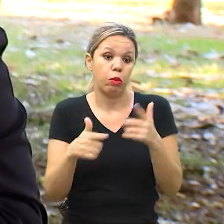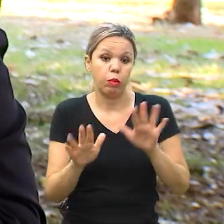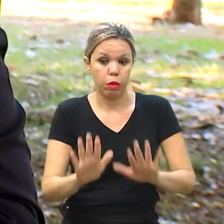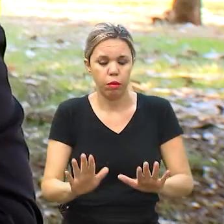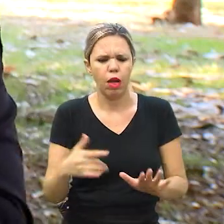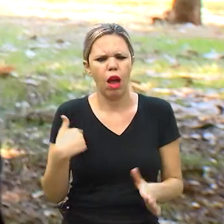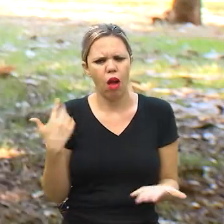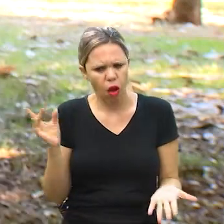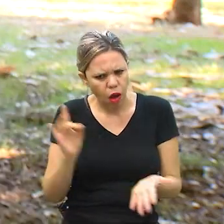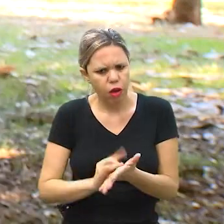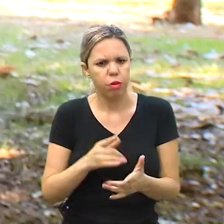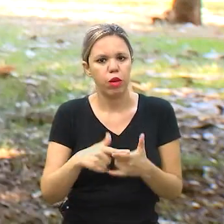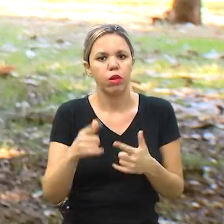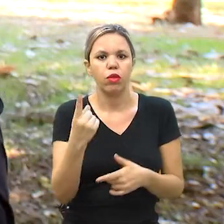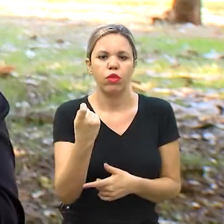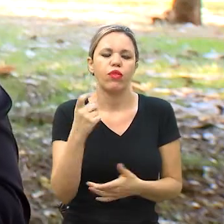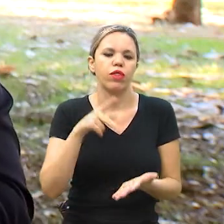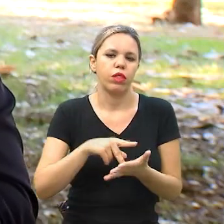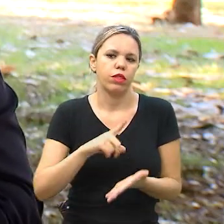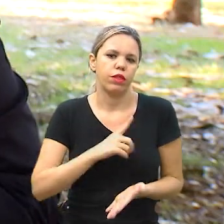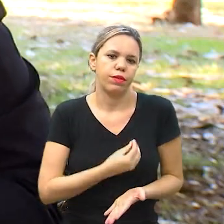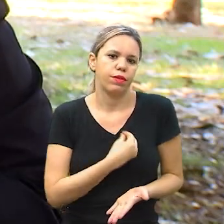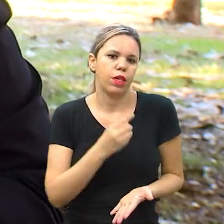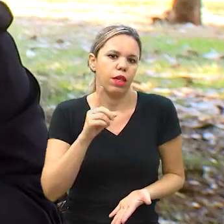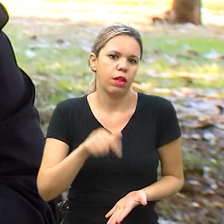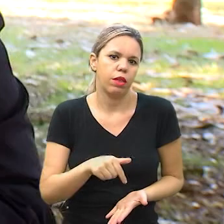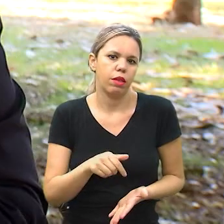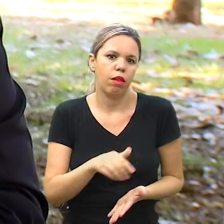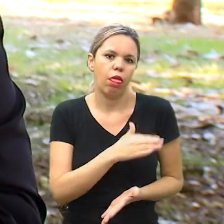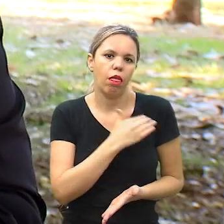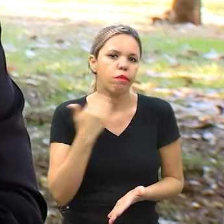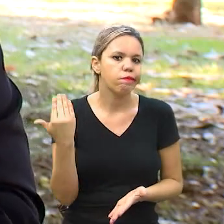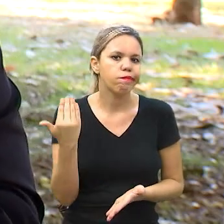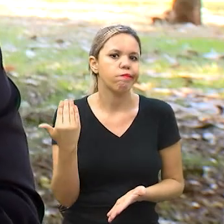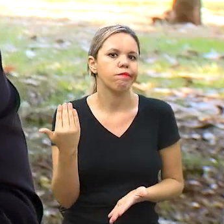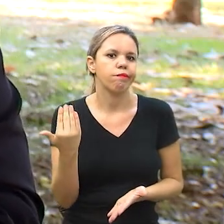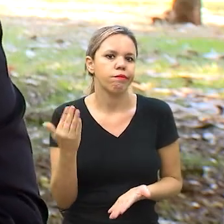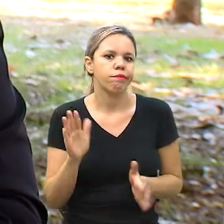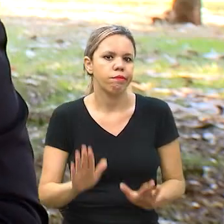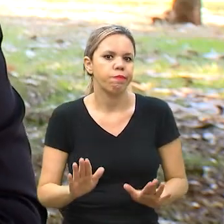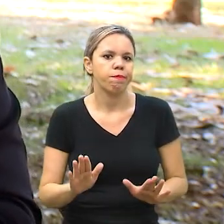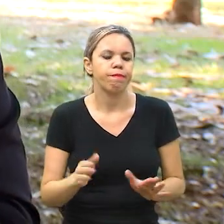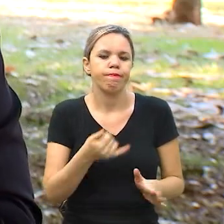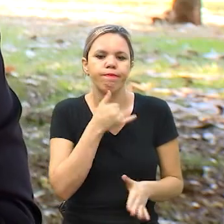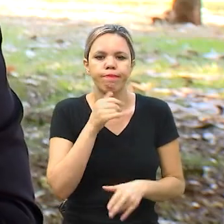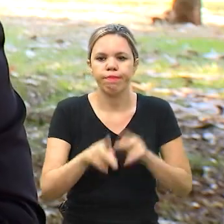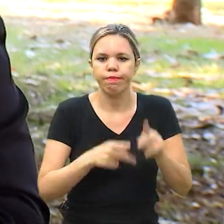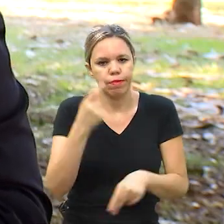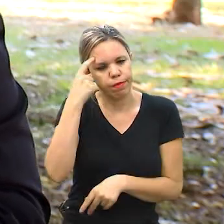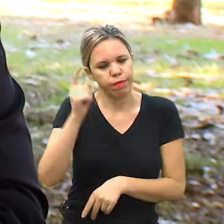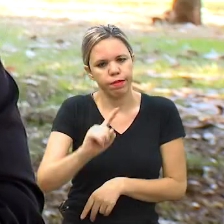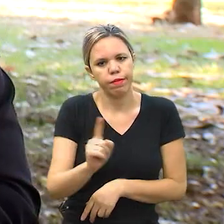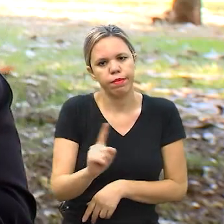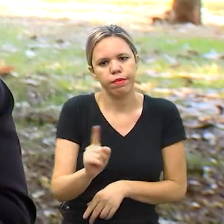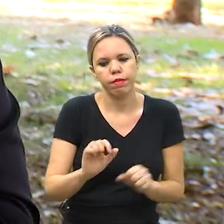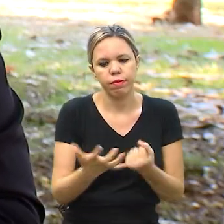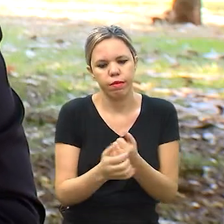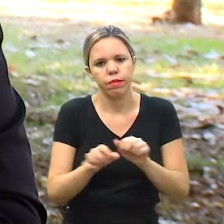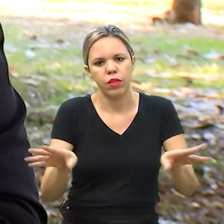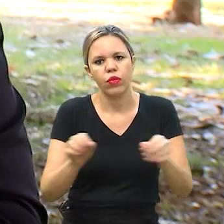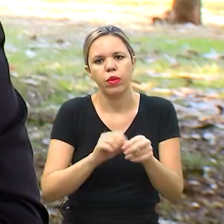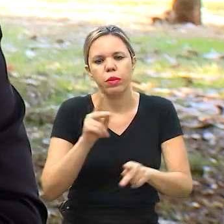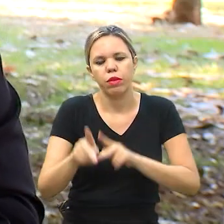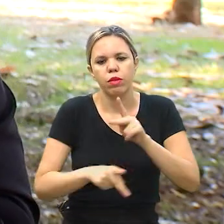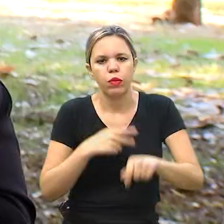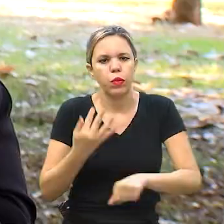que a gente já sabe, é a única verdade que a gente tem na vida, que é o óbito, que é a ausência, mas infelizmente as pessoas não pensavam nisso. E a pandemia fez com que as